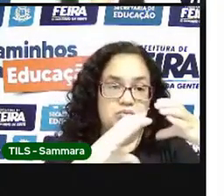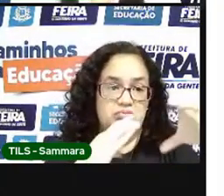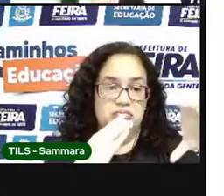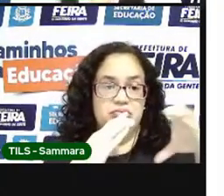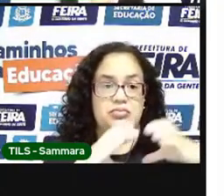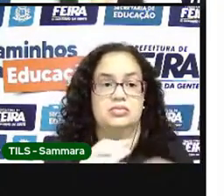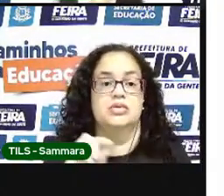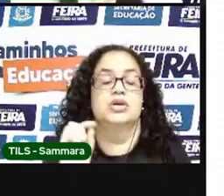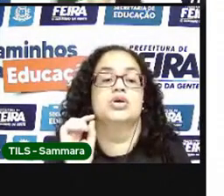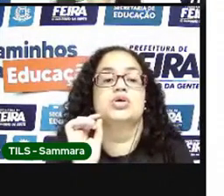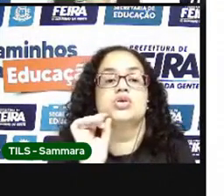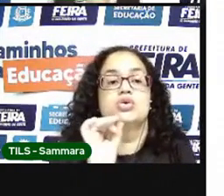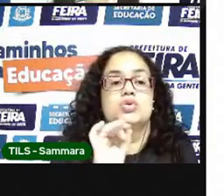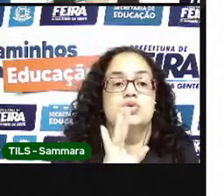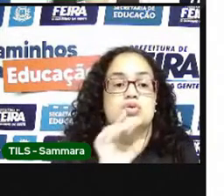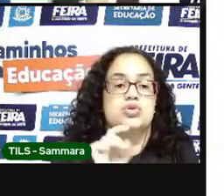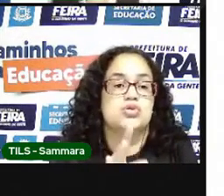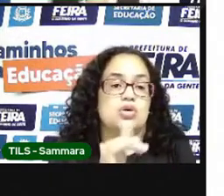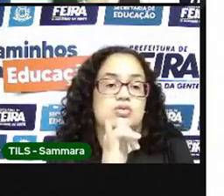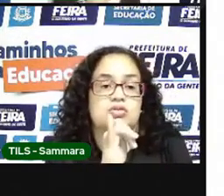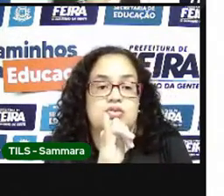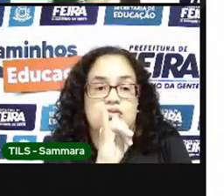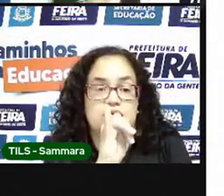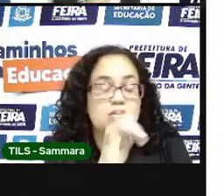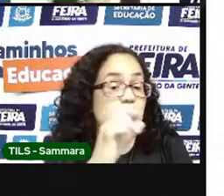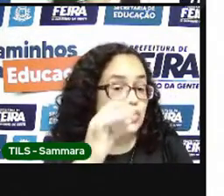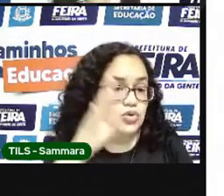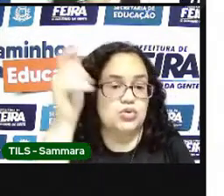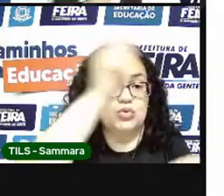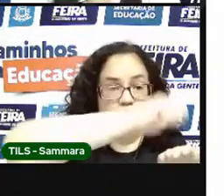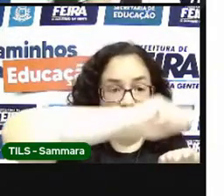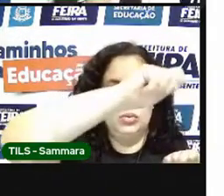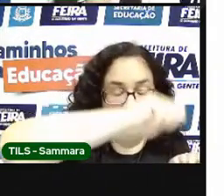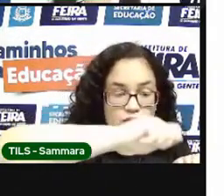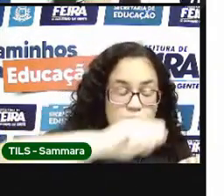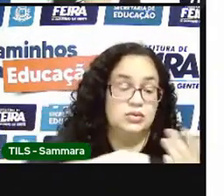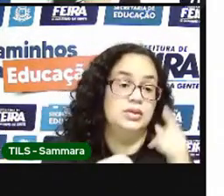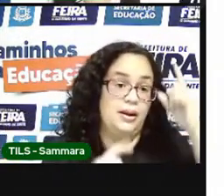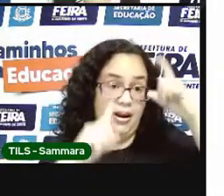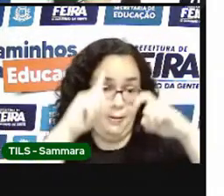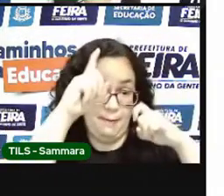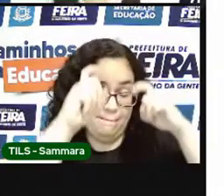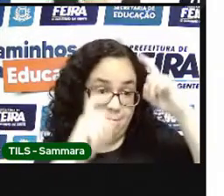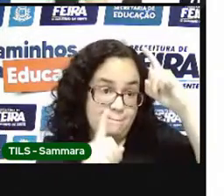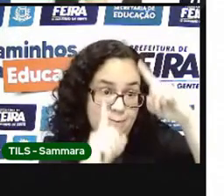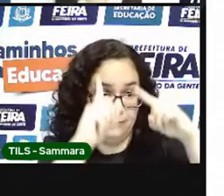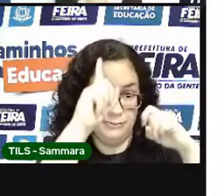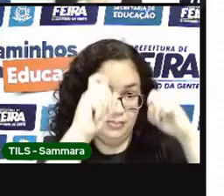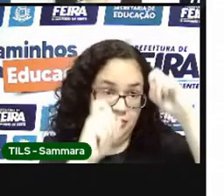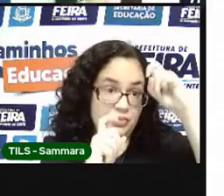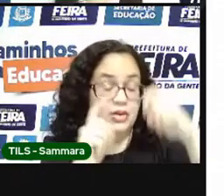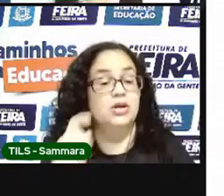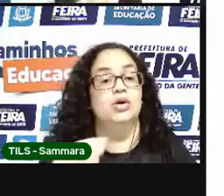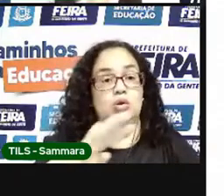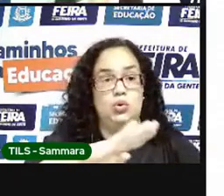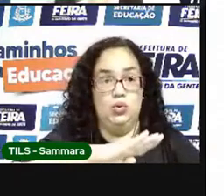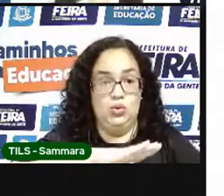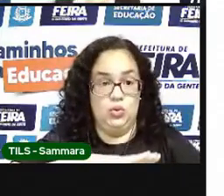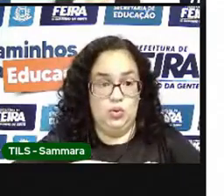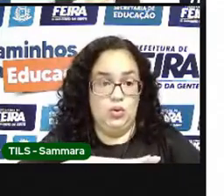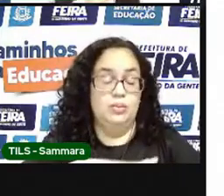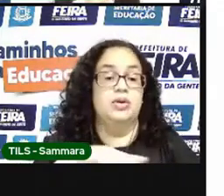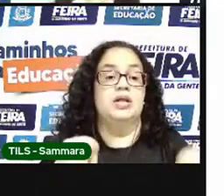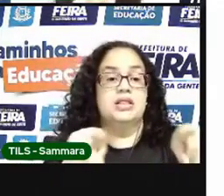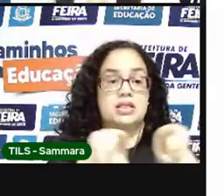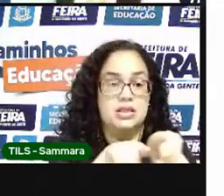se comunica apenas com a nossa fala, com a nossa escrita, a nossa expressão facial e corporal também pode